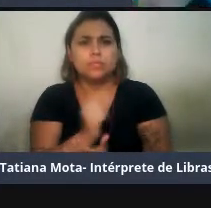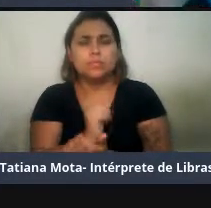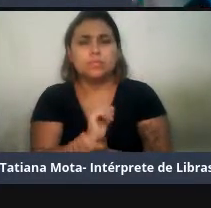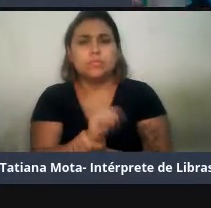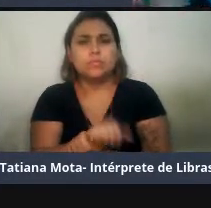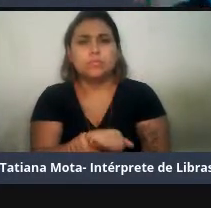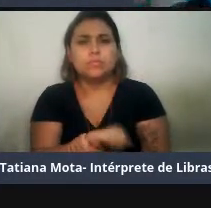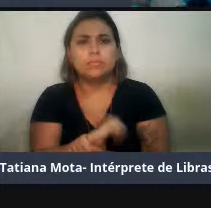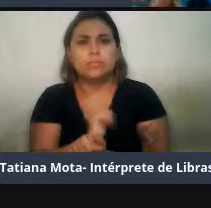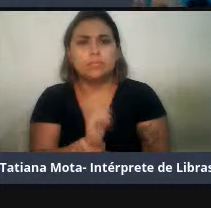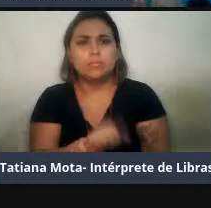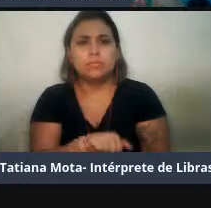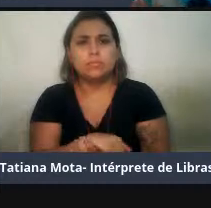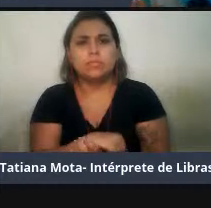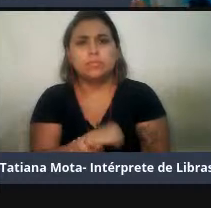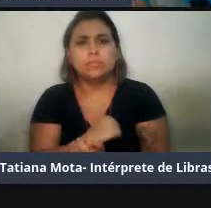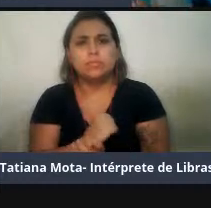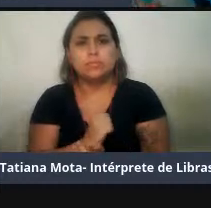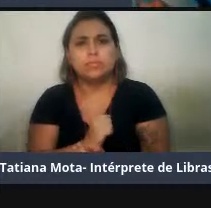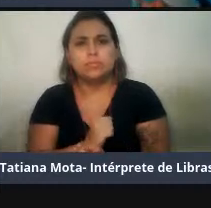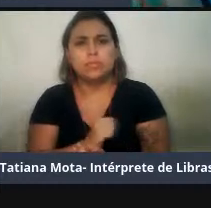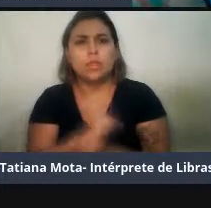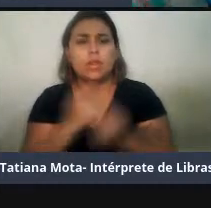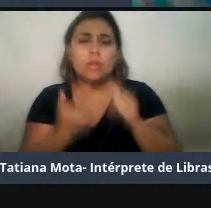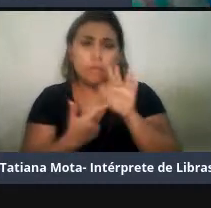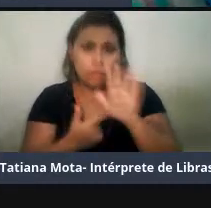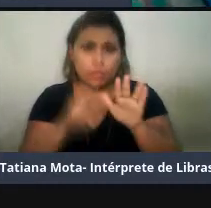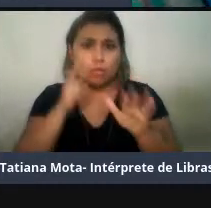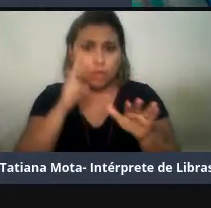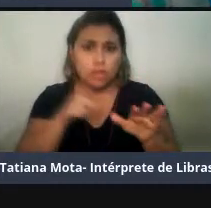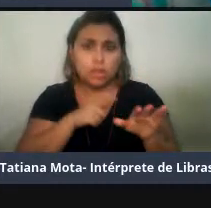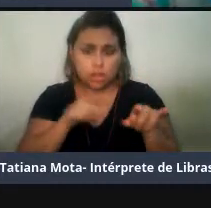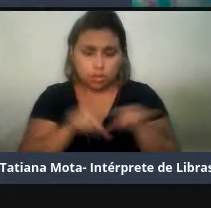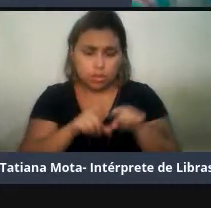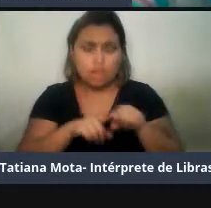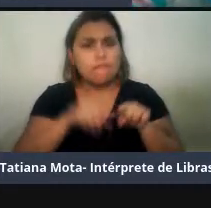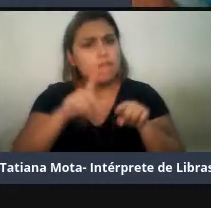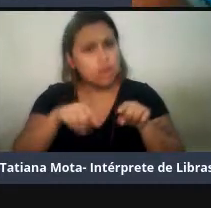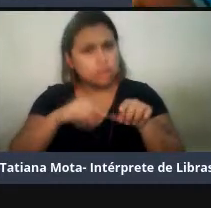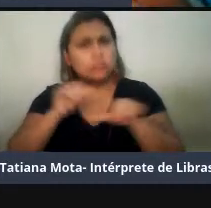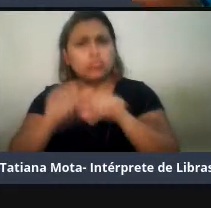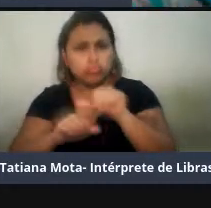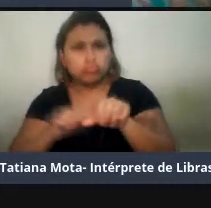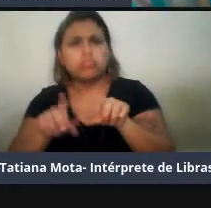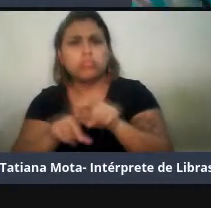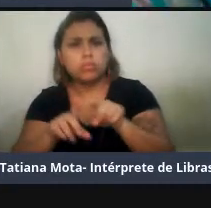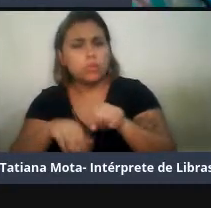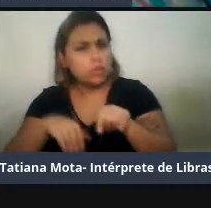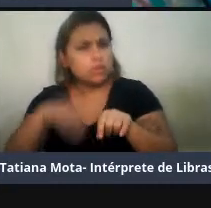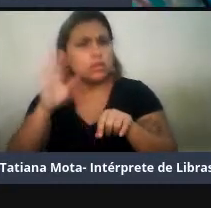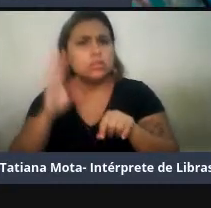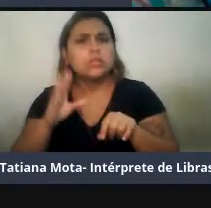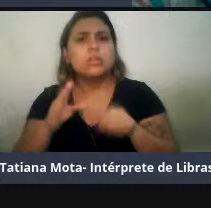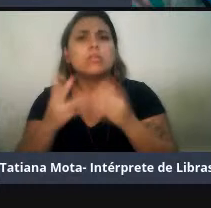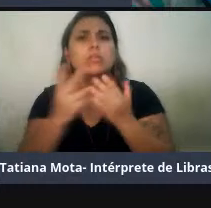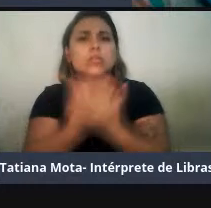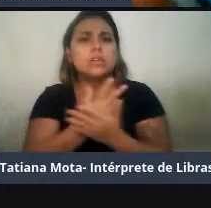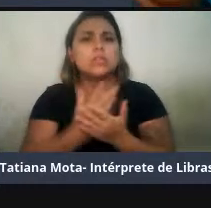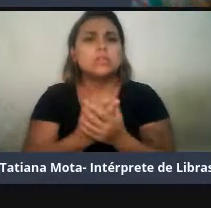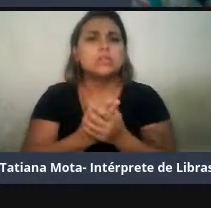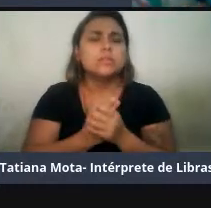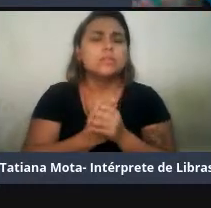gente viu que temos uma variação substancial grande, tanto em composição, quanto em